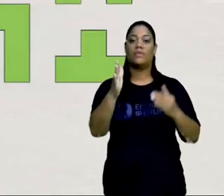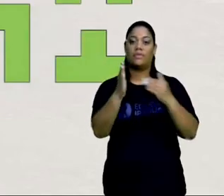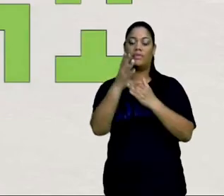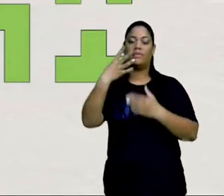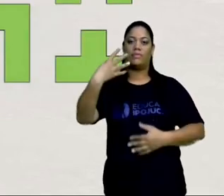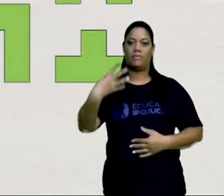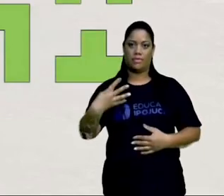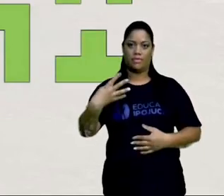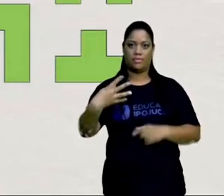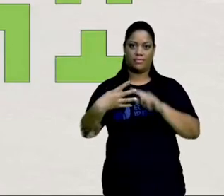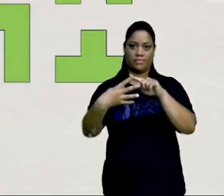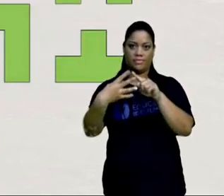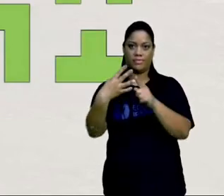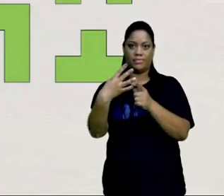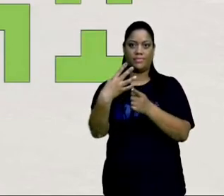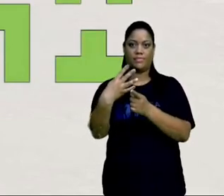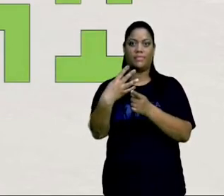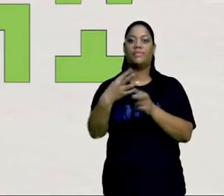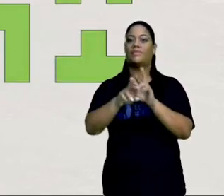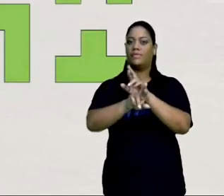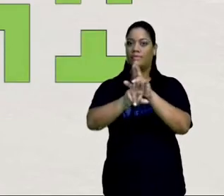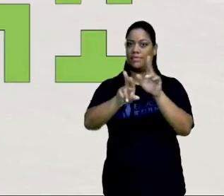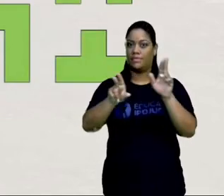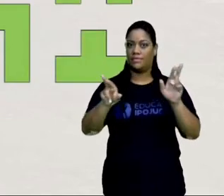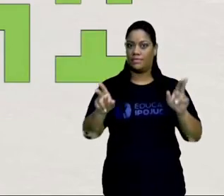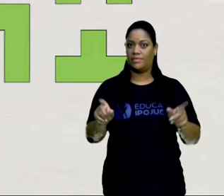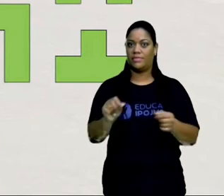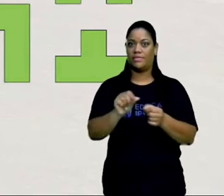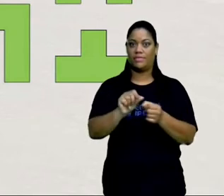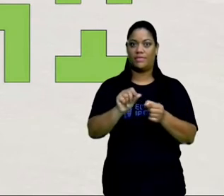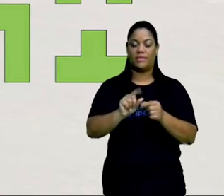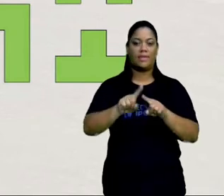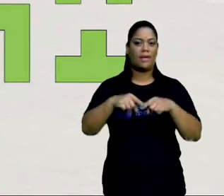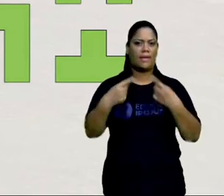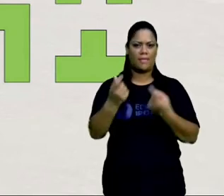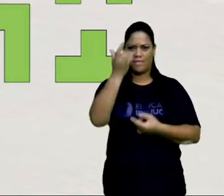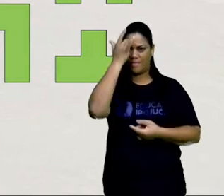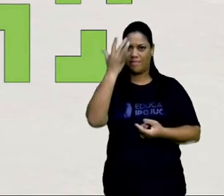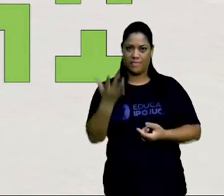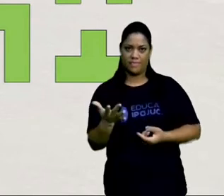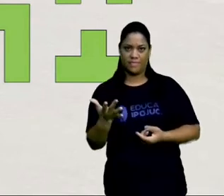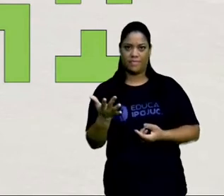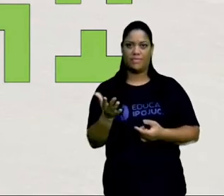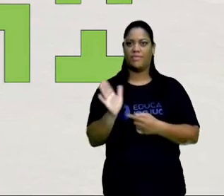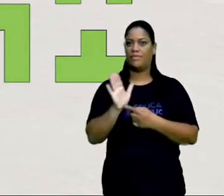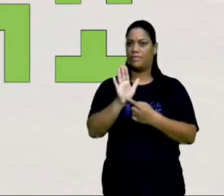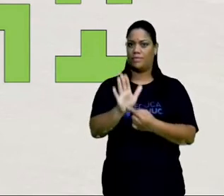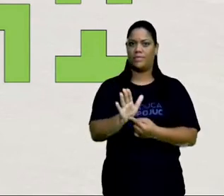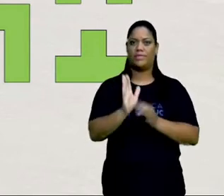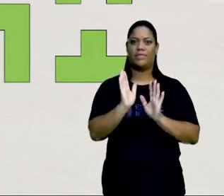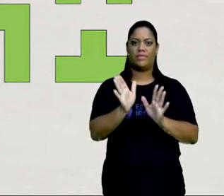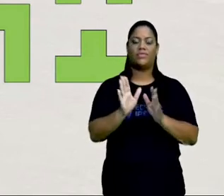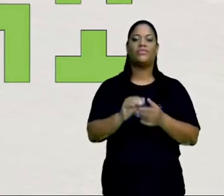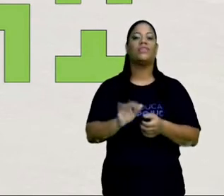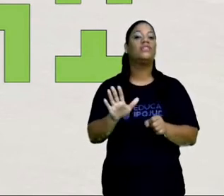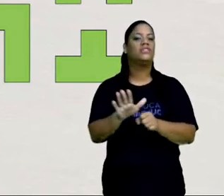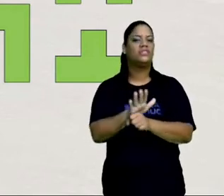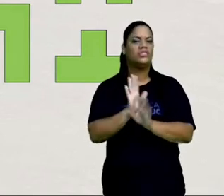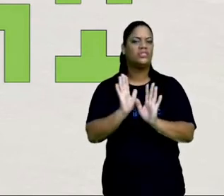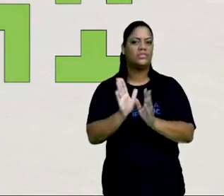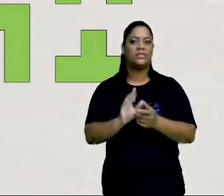E as de quatro, a gente tem várias possibilidades. A mais comum de todas, eu nem coloquei aqui porque já estava muito cheio,